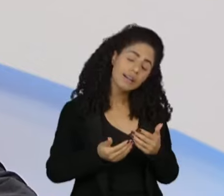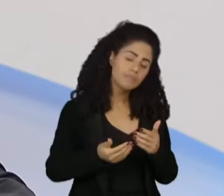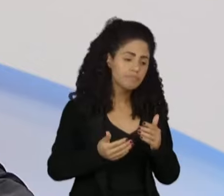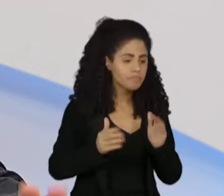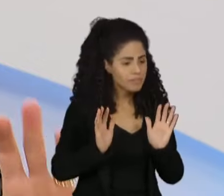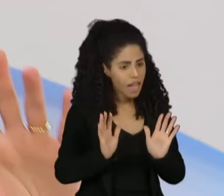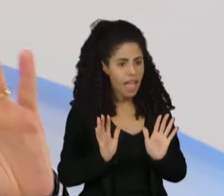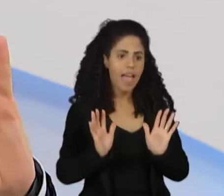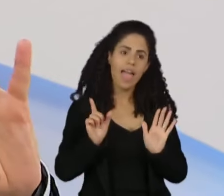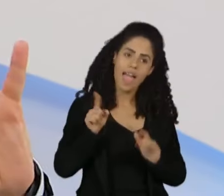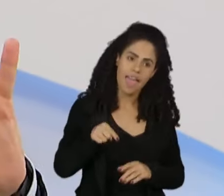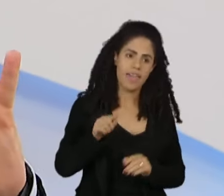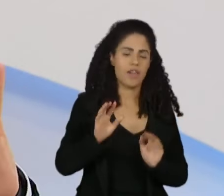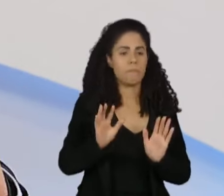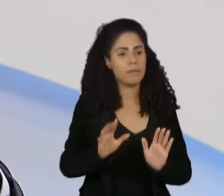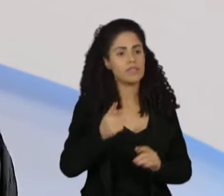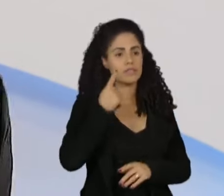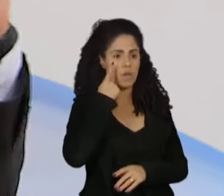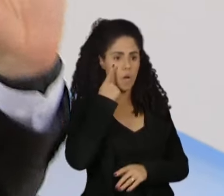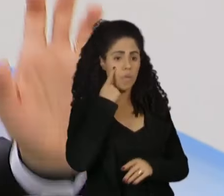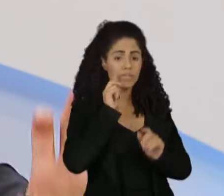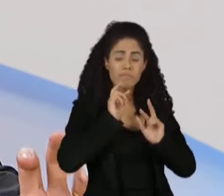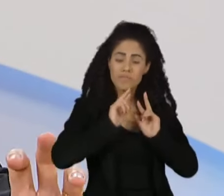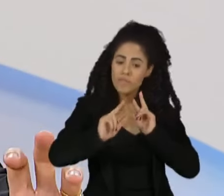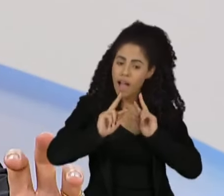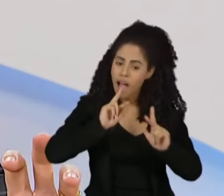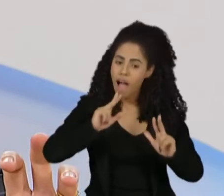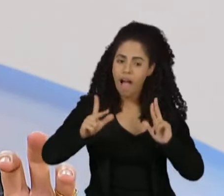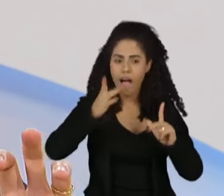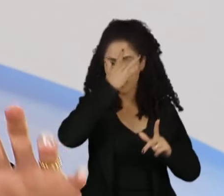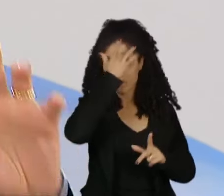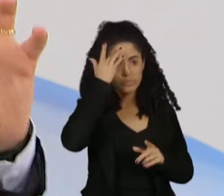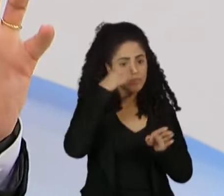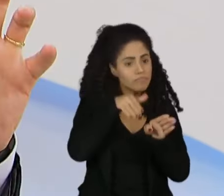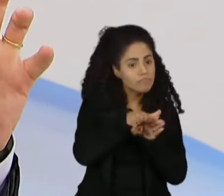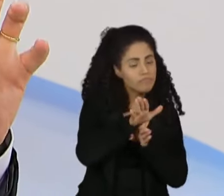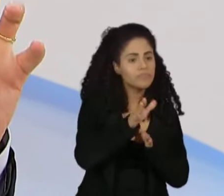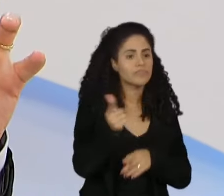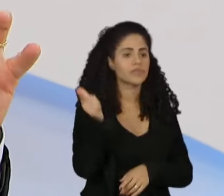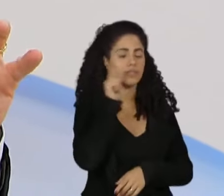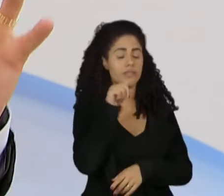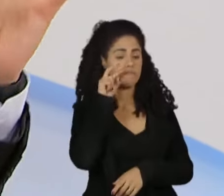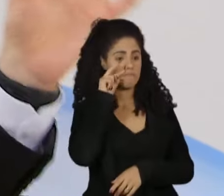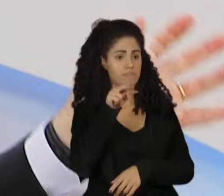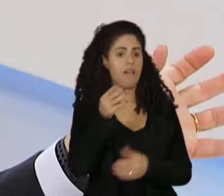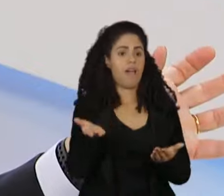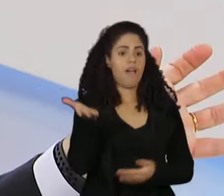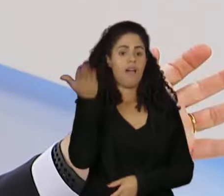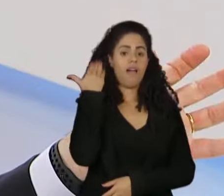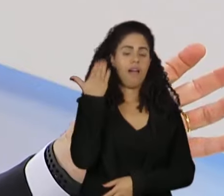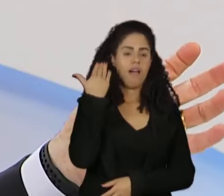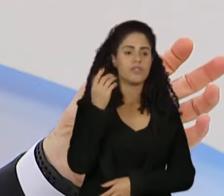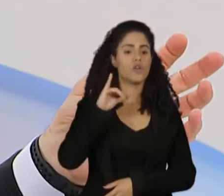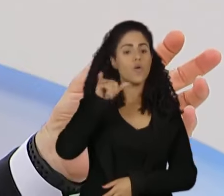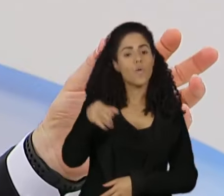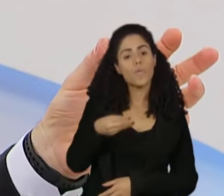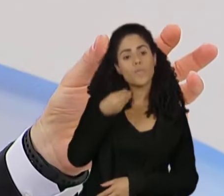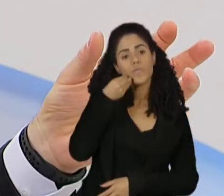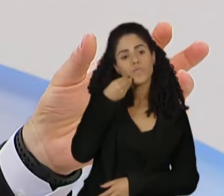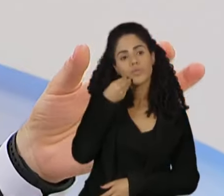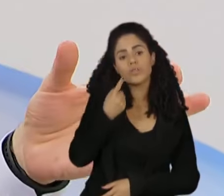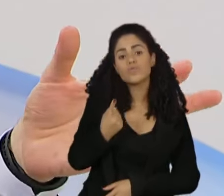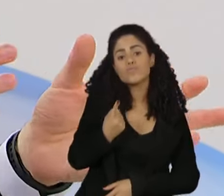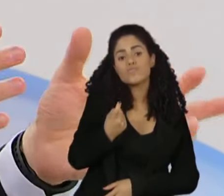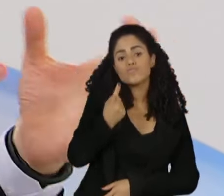eu acho que você tem diversos assessores de investimento, quando eu olho que antes a só tinha a oportunidade de